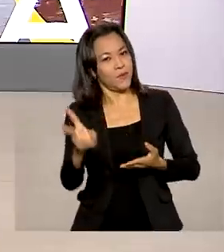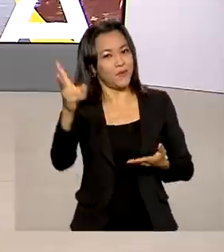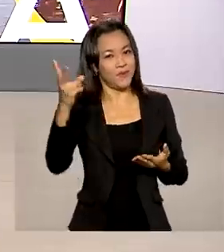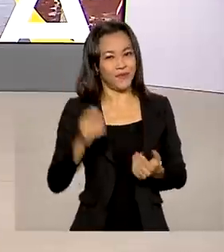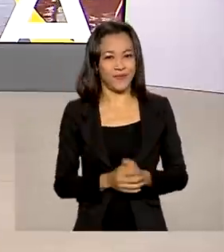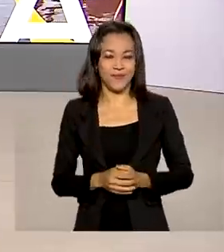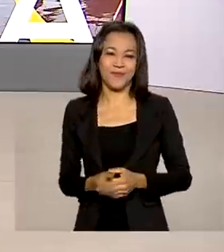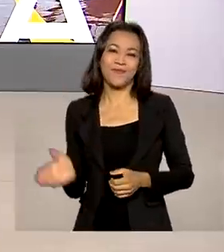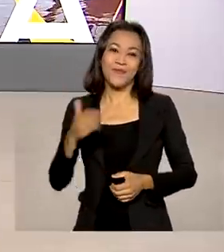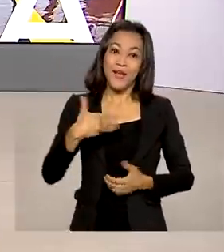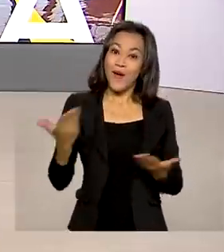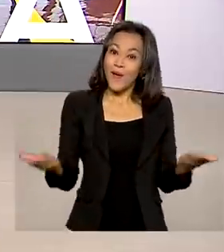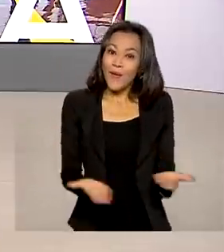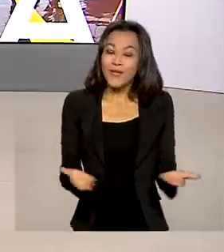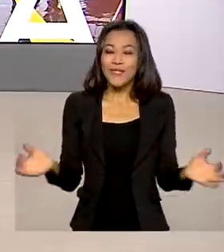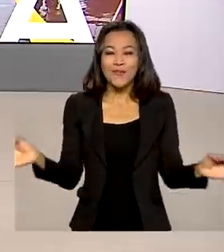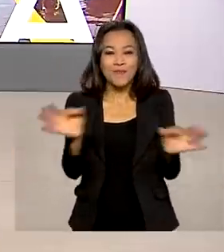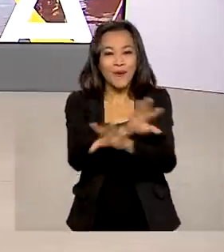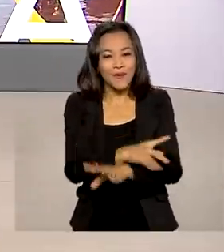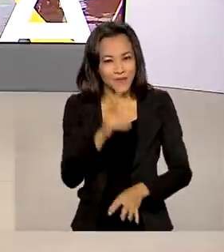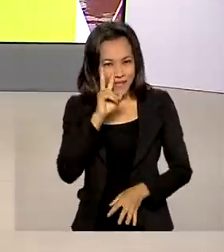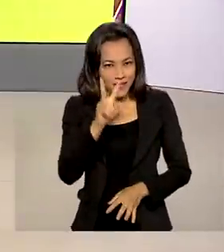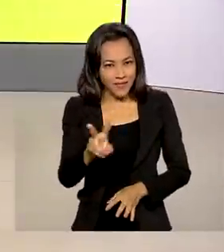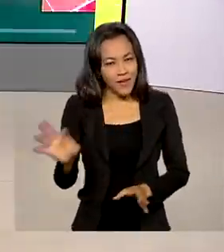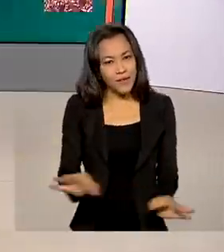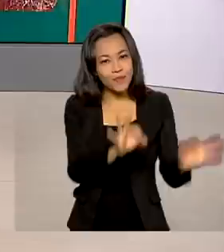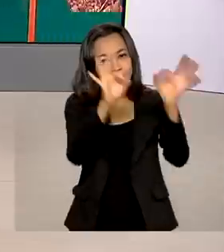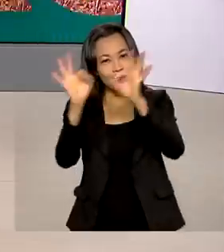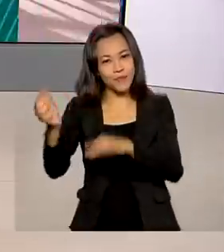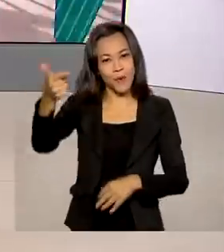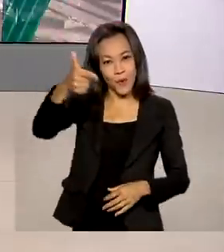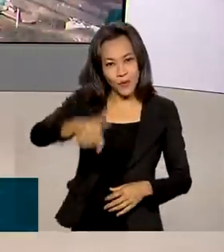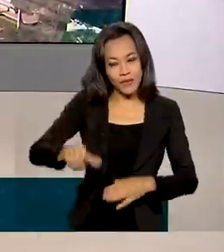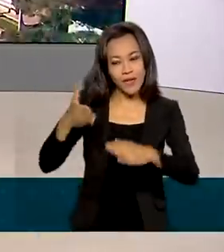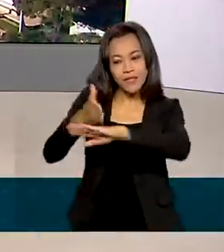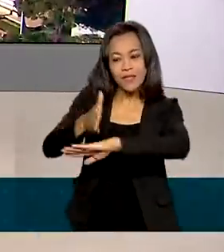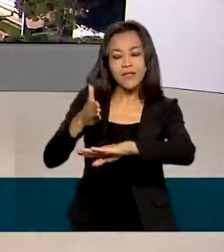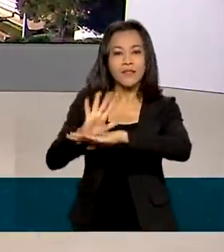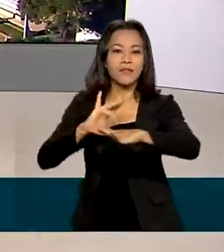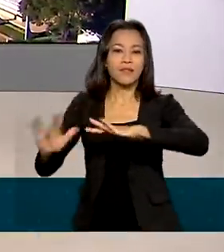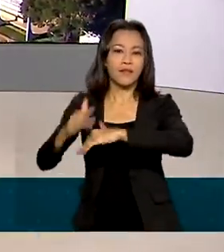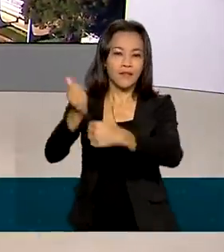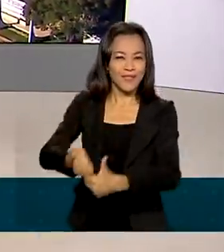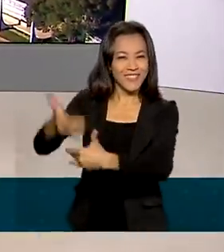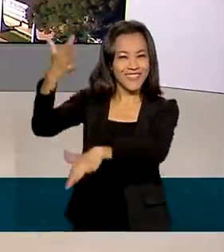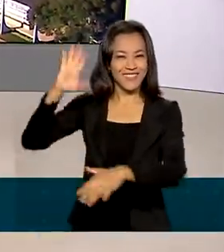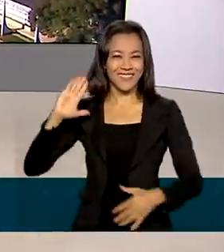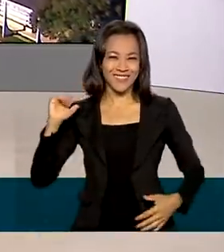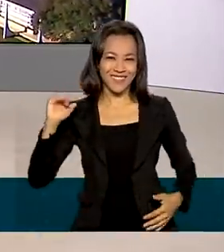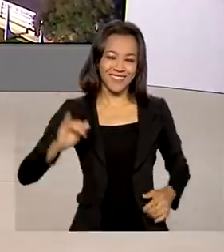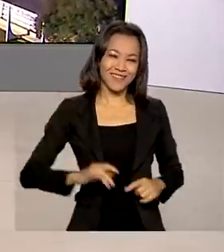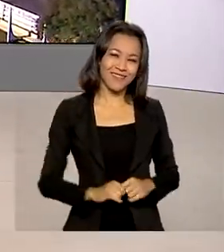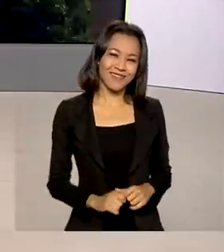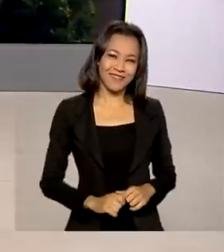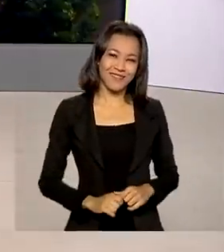O Brasil em Dia termina aqui. Para rever as reportagens de hoje, acesse as nossas redes sociais. Até mais.